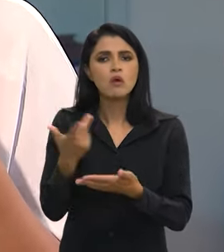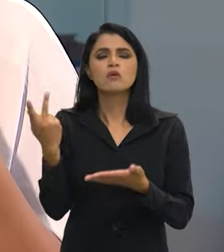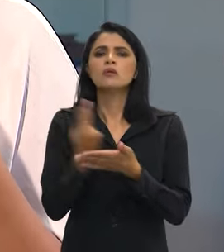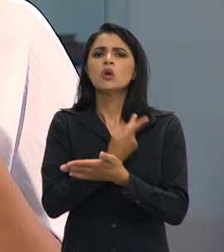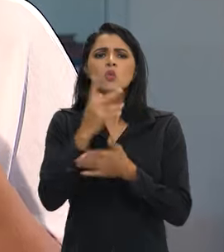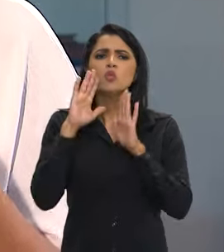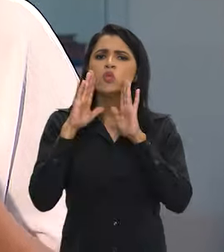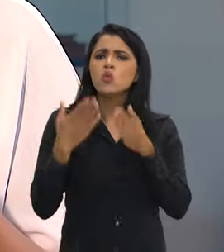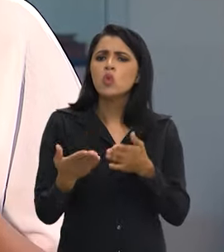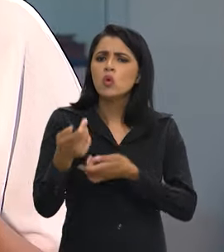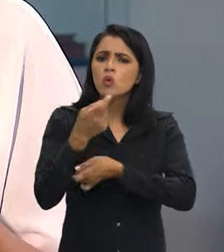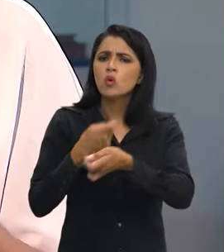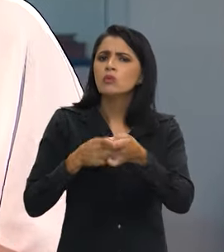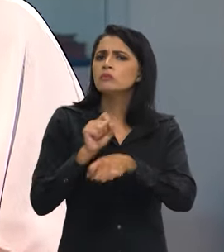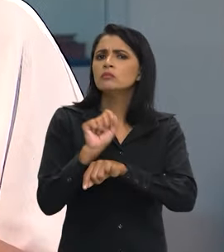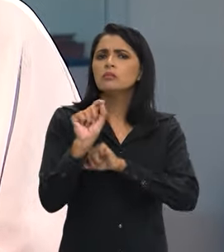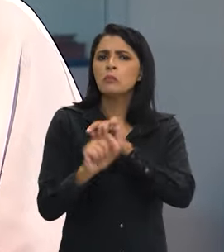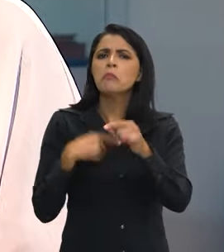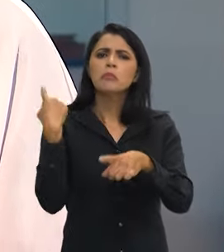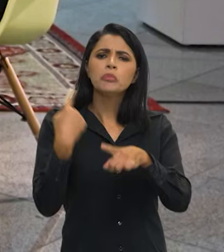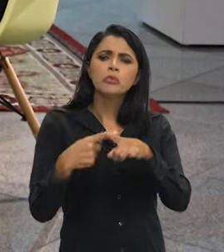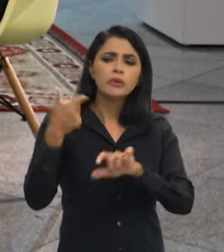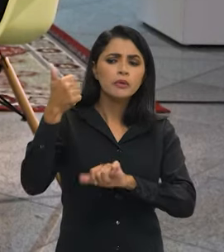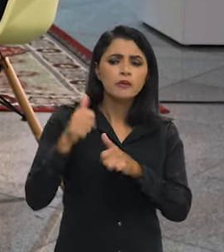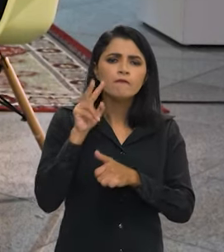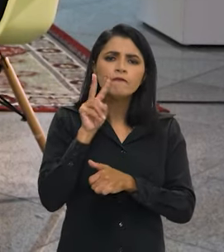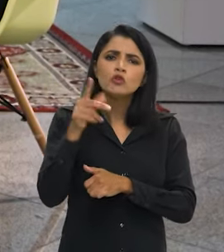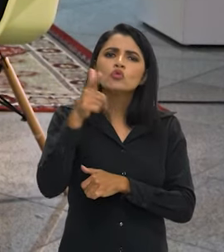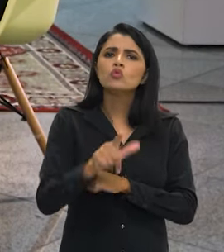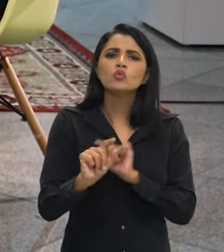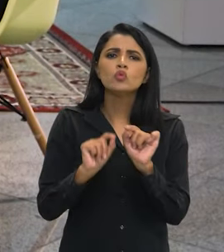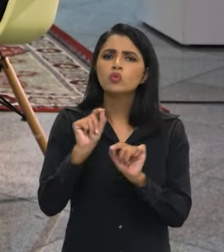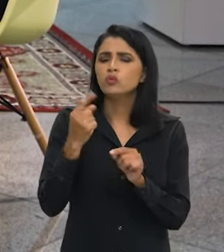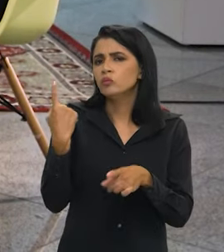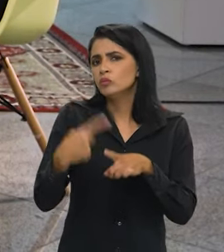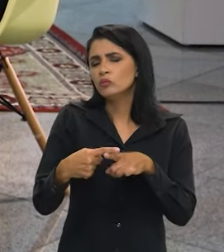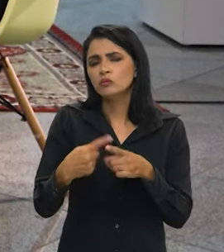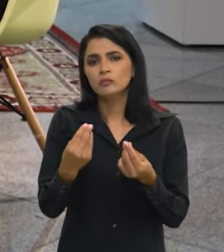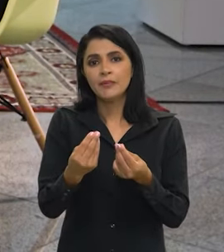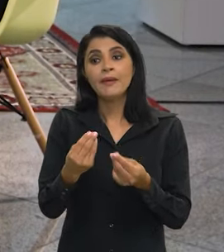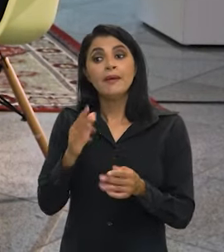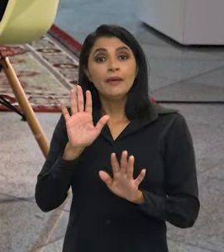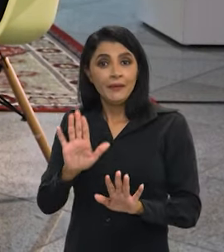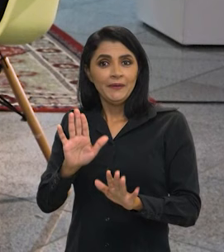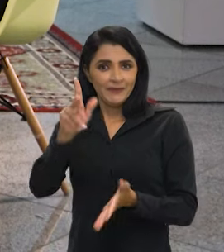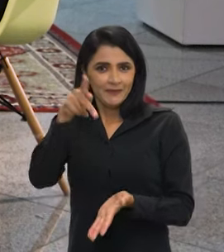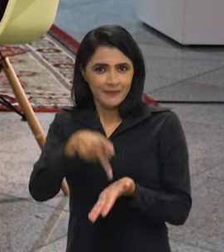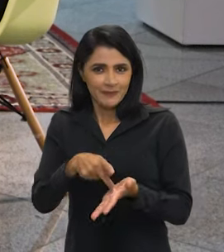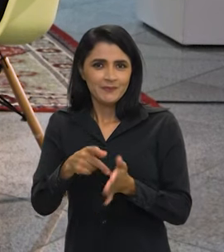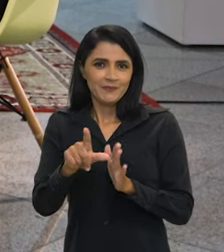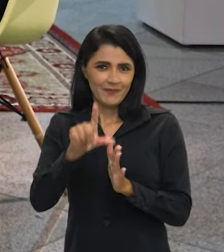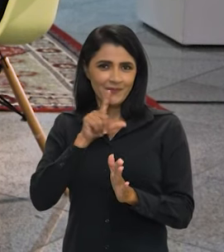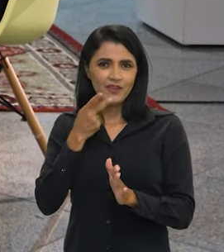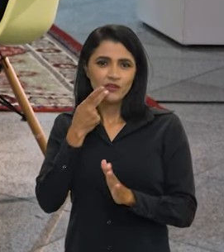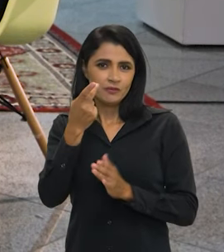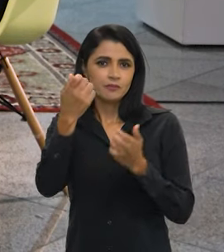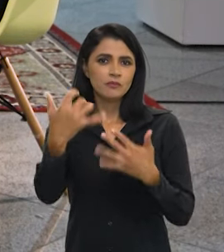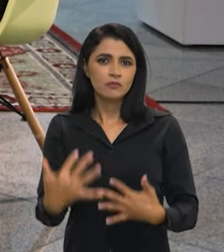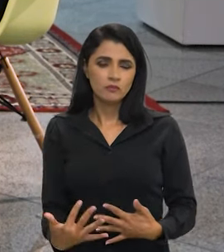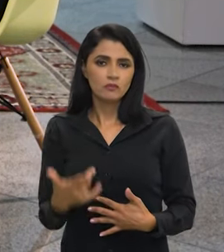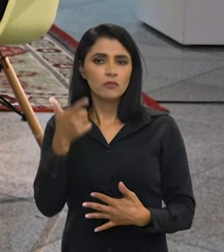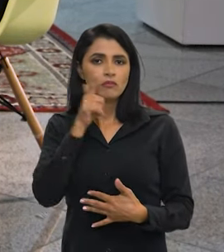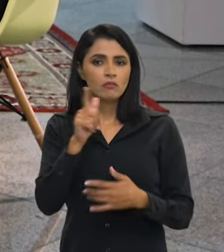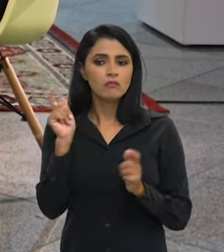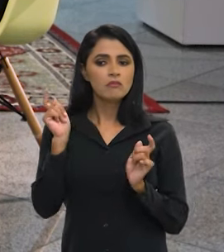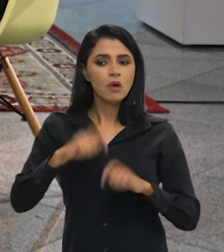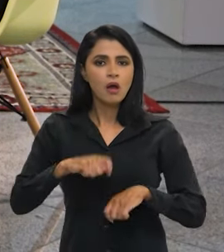revisão? Que economia é esperada? Por que fazer uma revisão? Isso. Na verdade, quando a gente, como falamos no bloco anterior, a